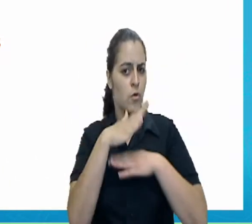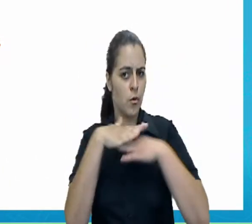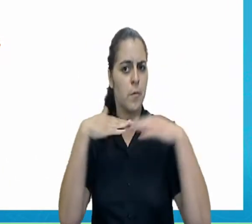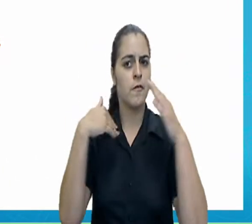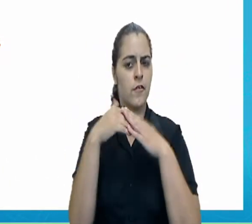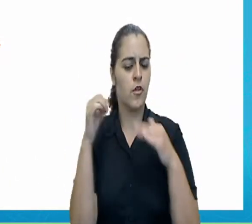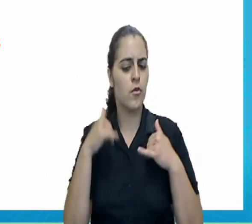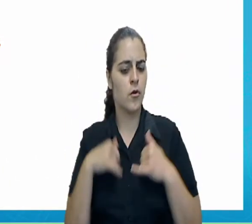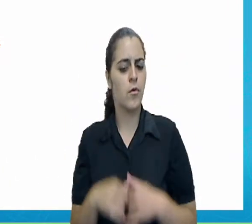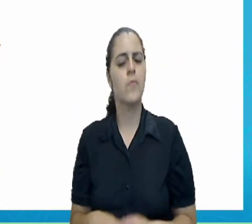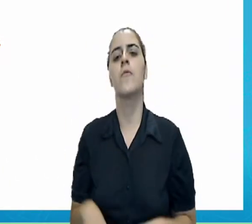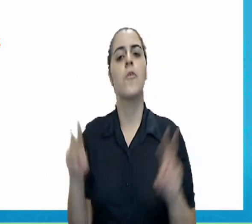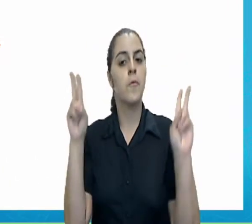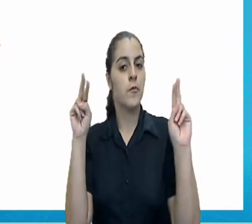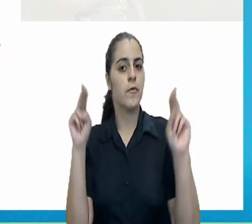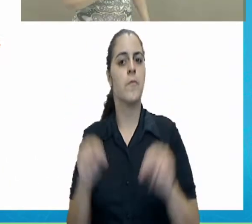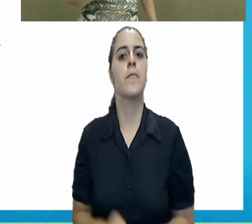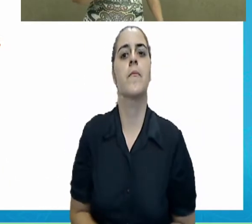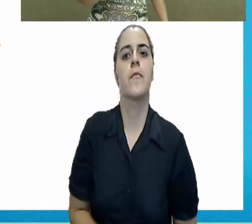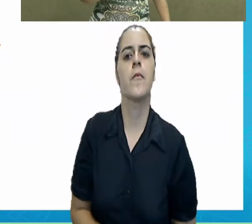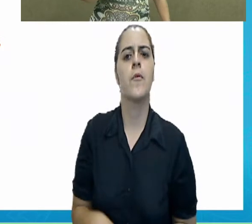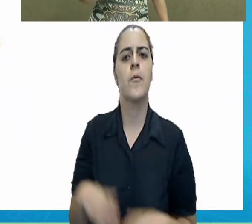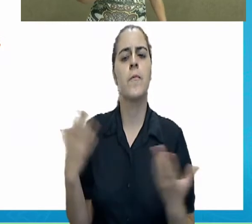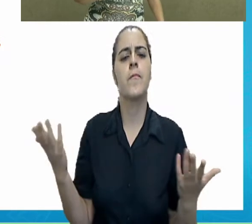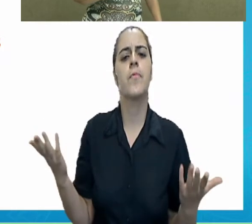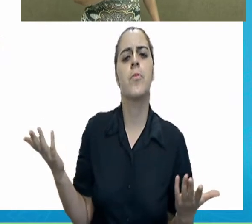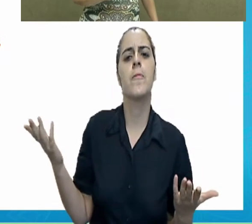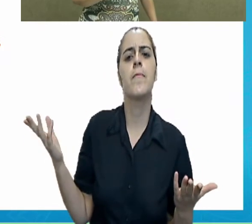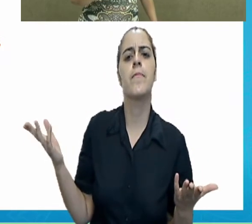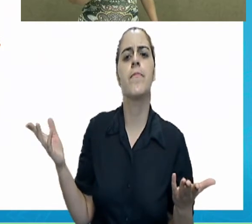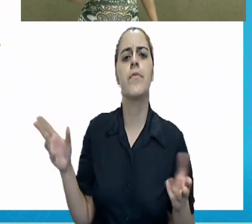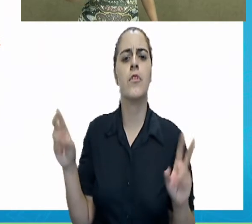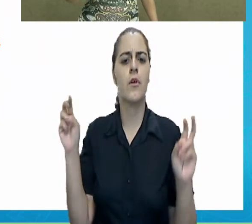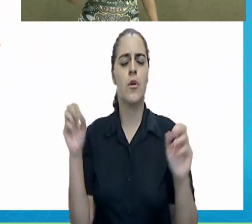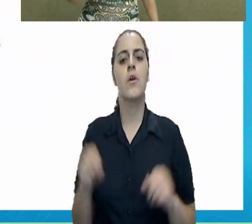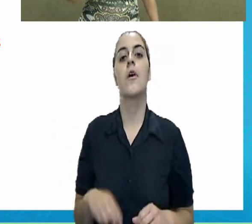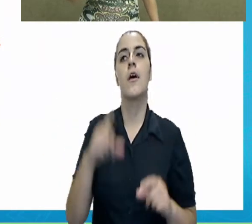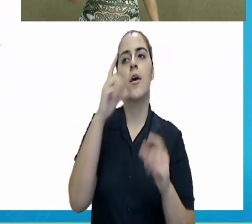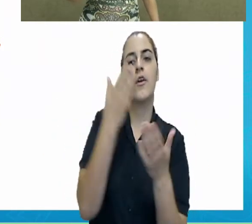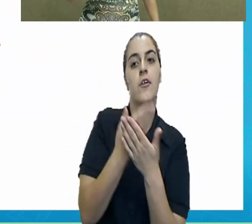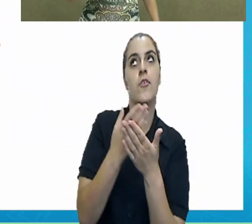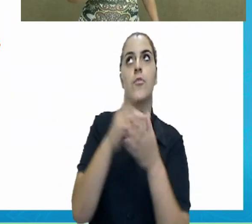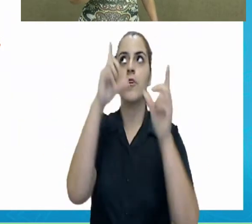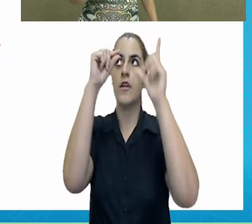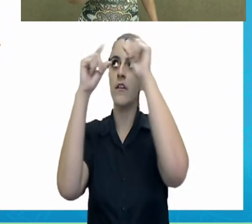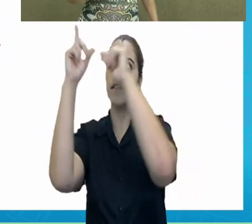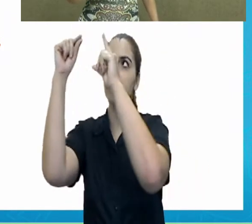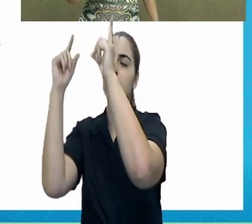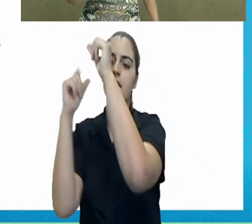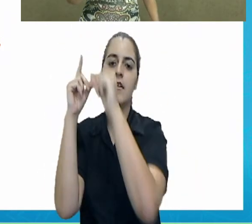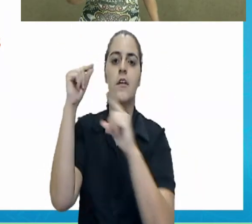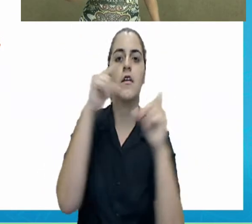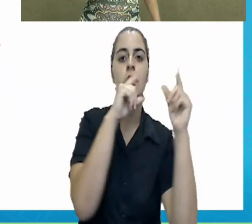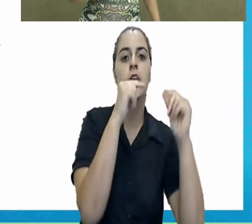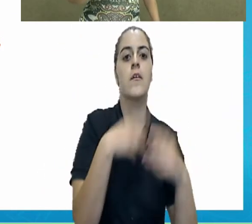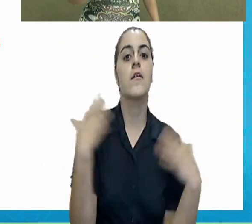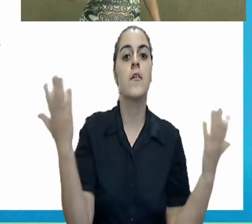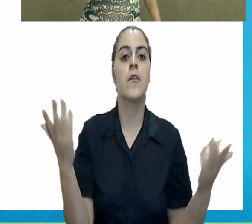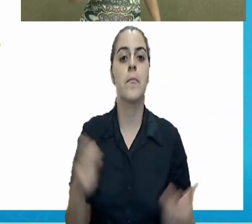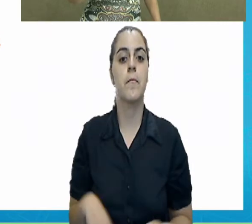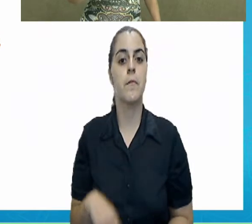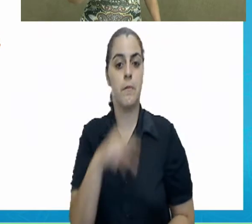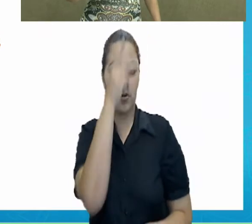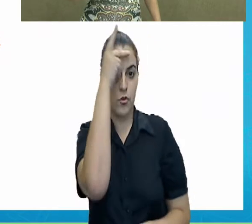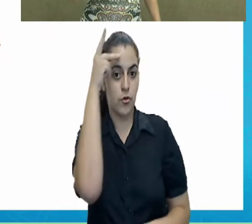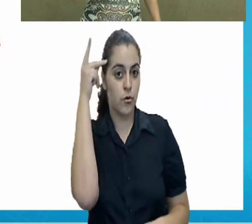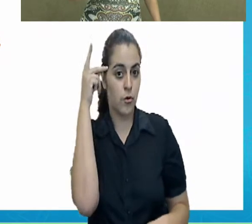assunto. Bom, o especialista no assunto aqui é o astrônomo. Quem é o astrônomo? É